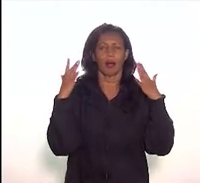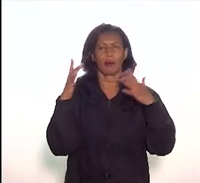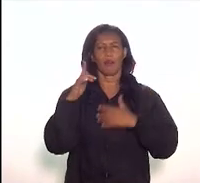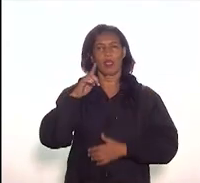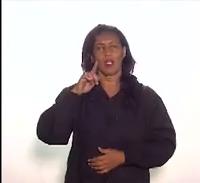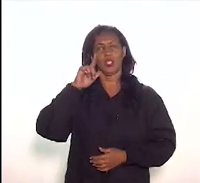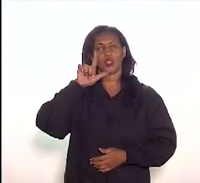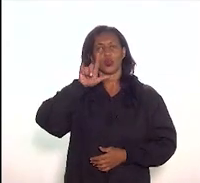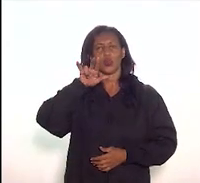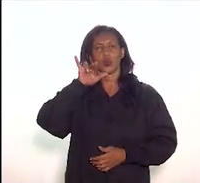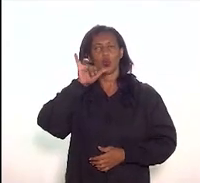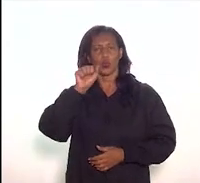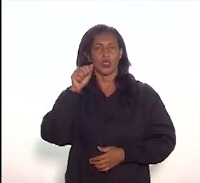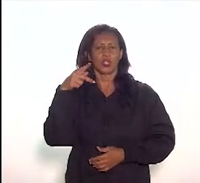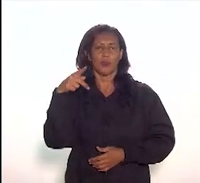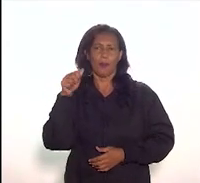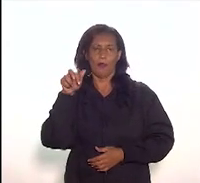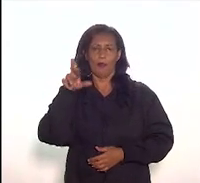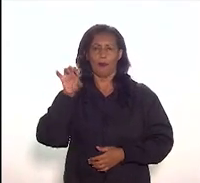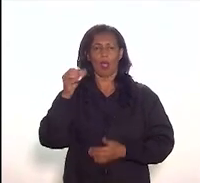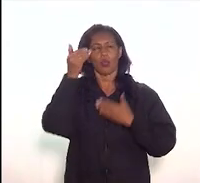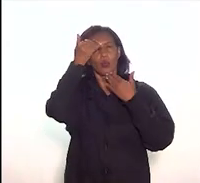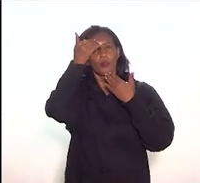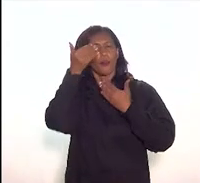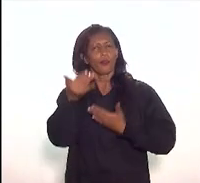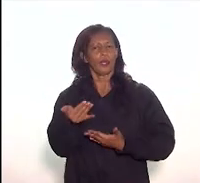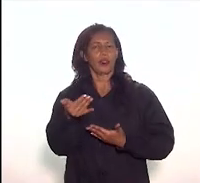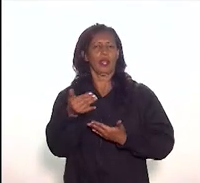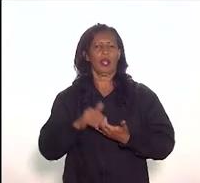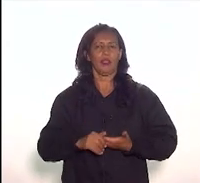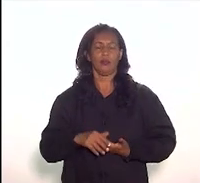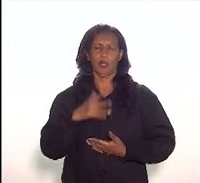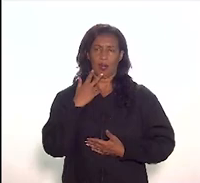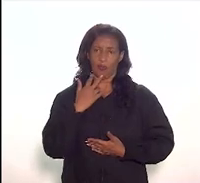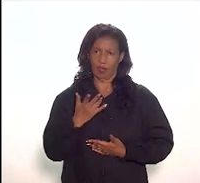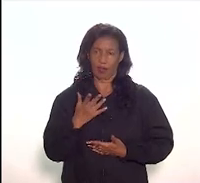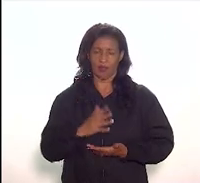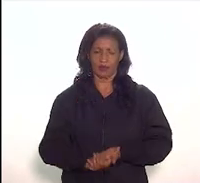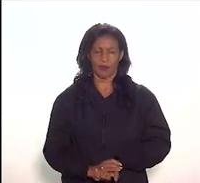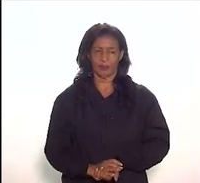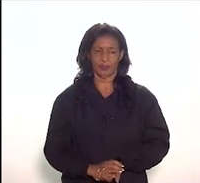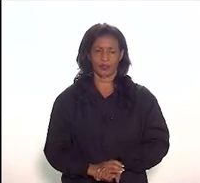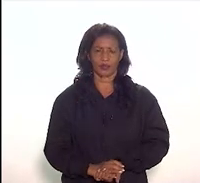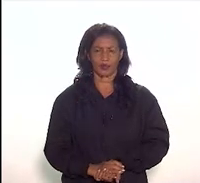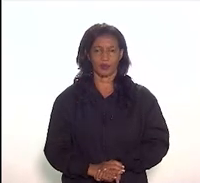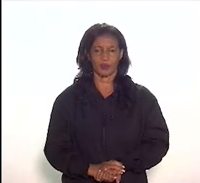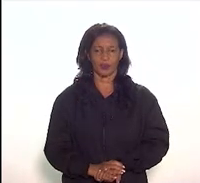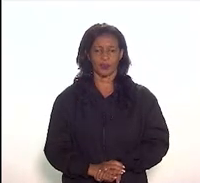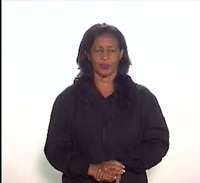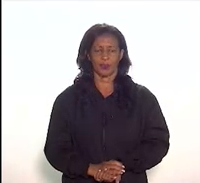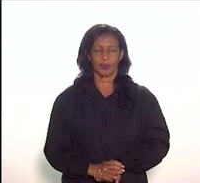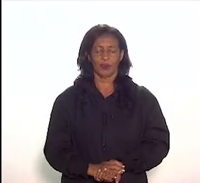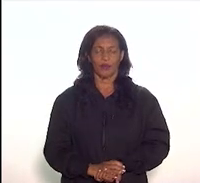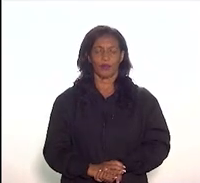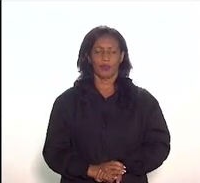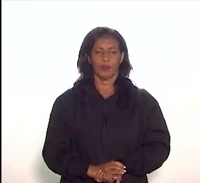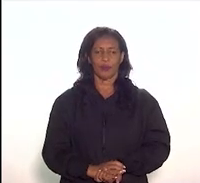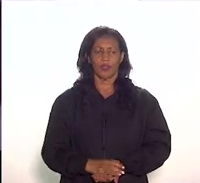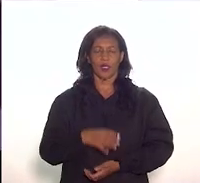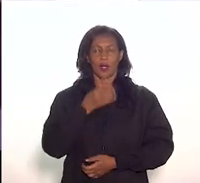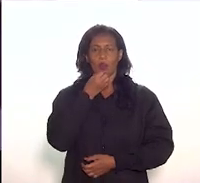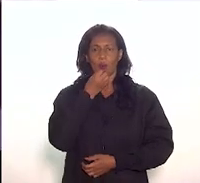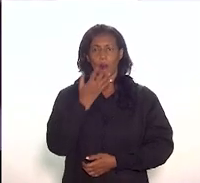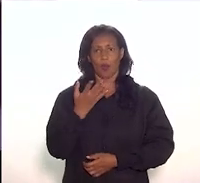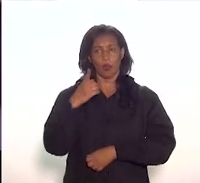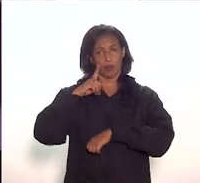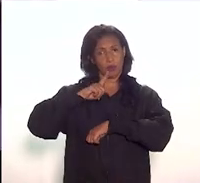Paulo e obrigado aí por esse espaço para essa fala obrigado Nelson bom nosso tempo